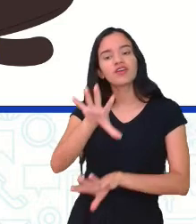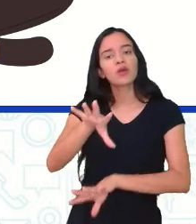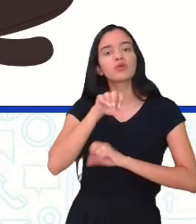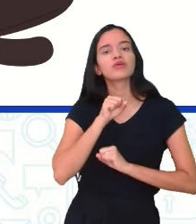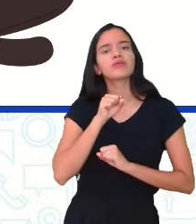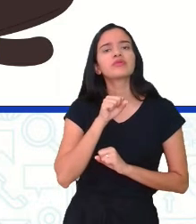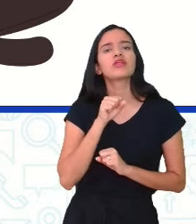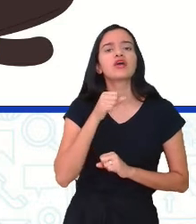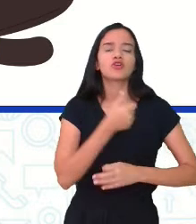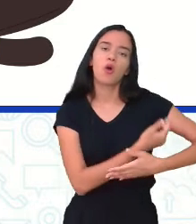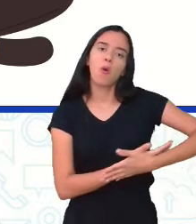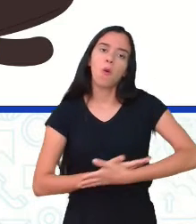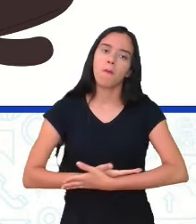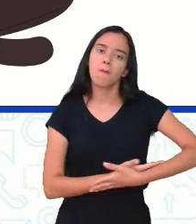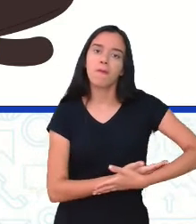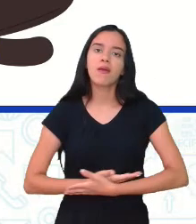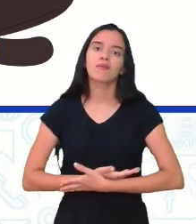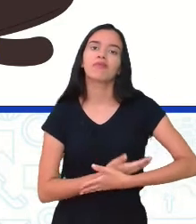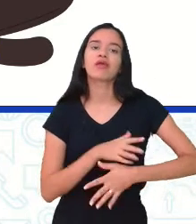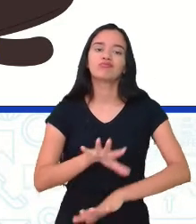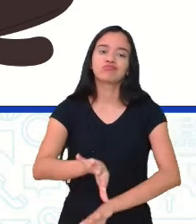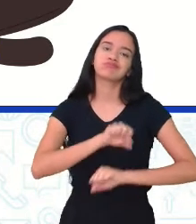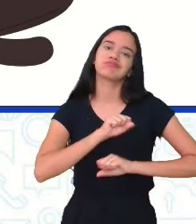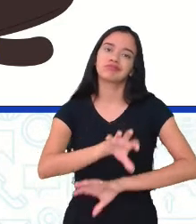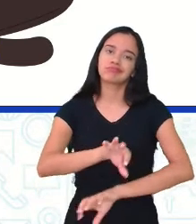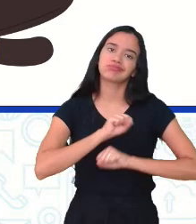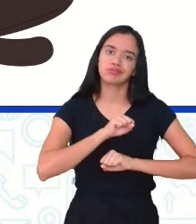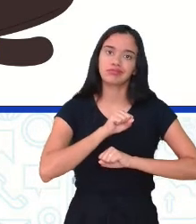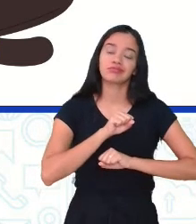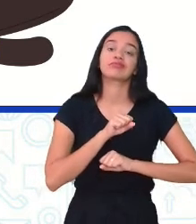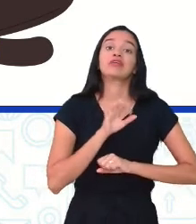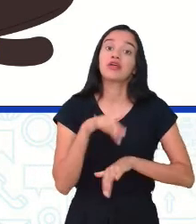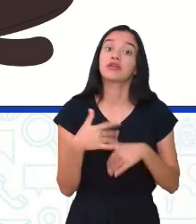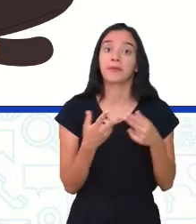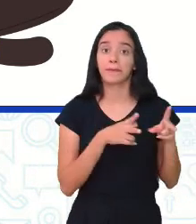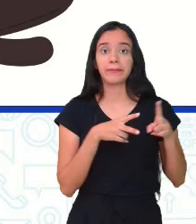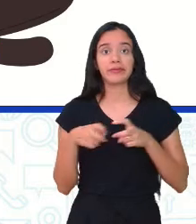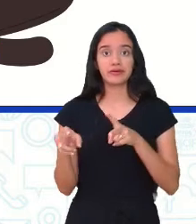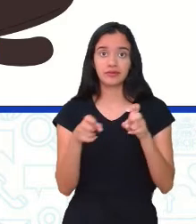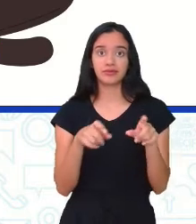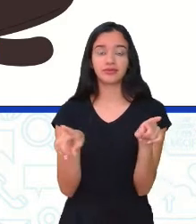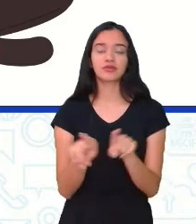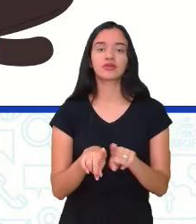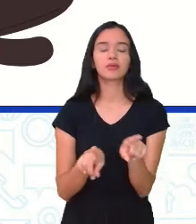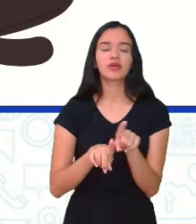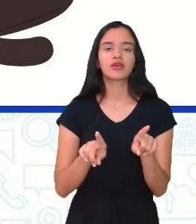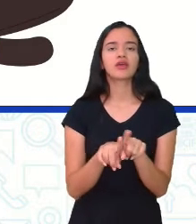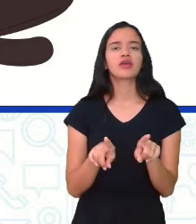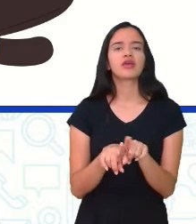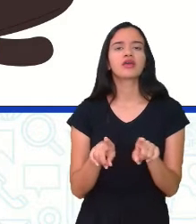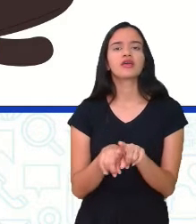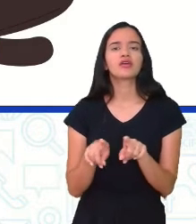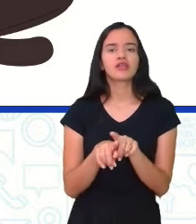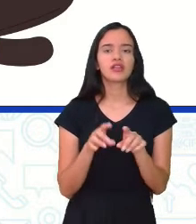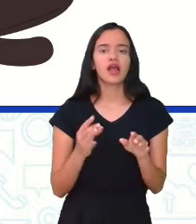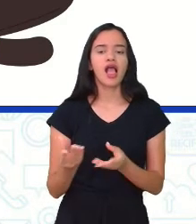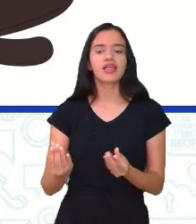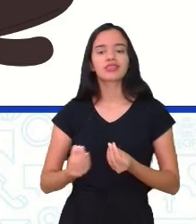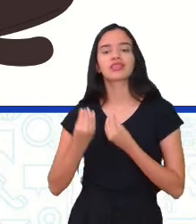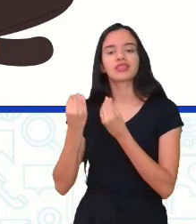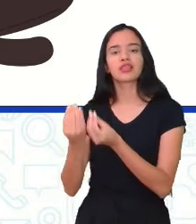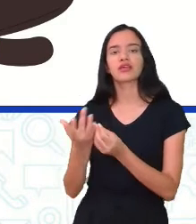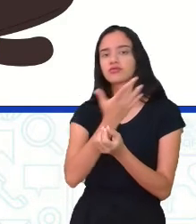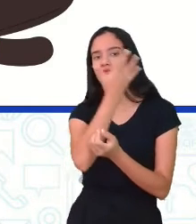a gravidez, durante o parto, a amamentação. E observem aí, compartilhamento de objetos perfurocortantes.